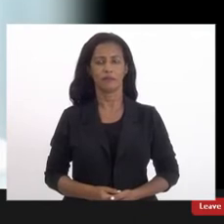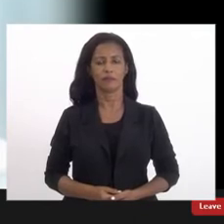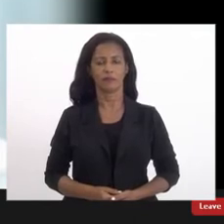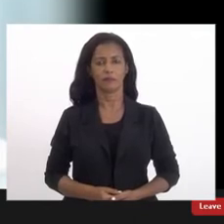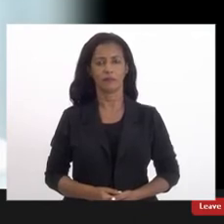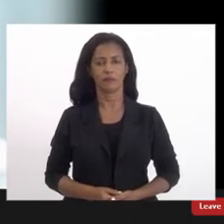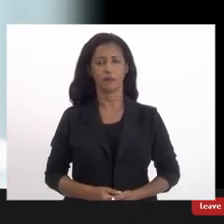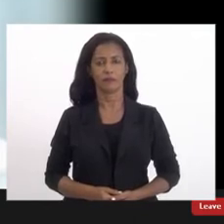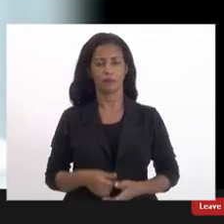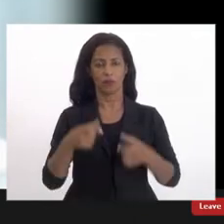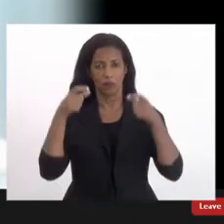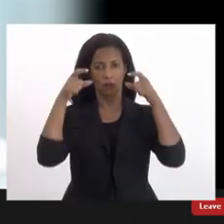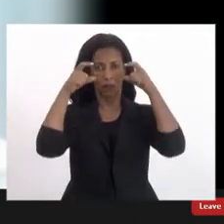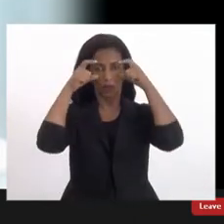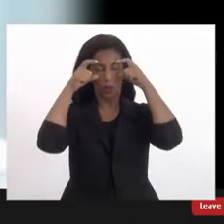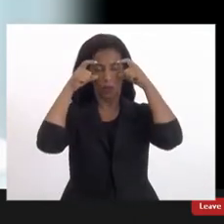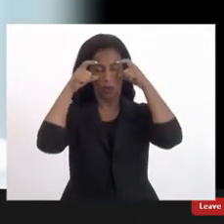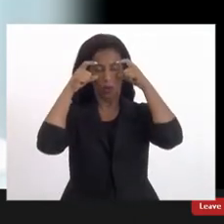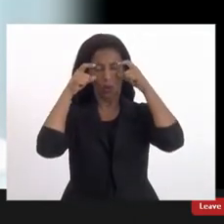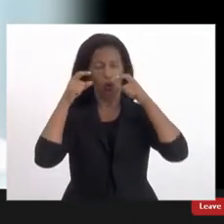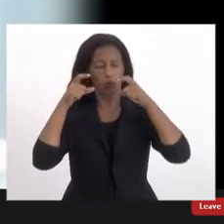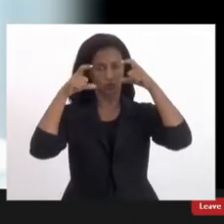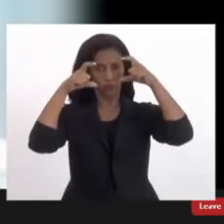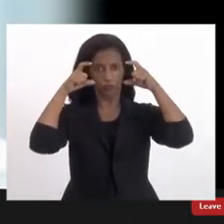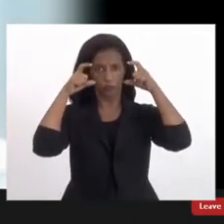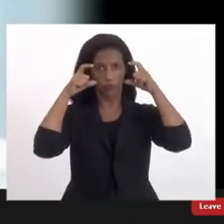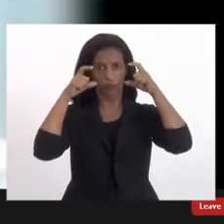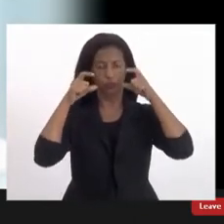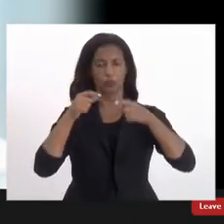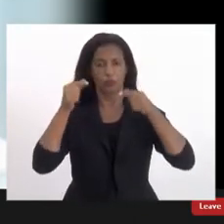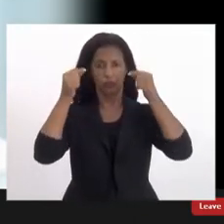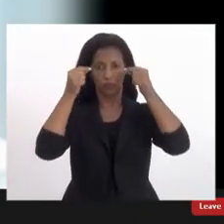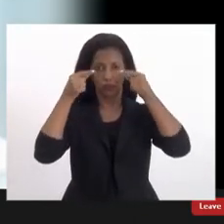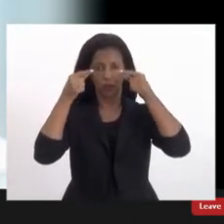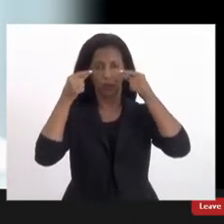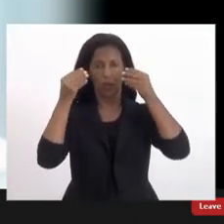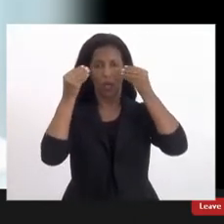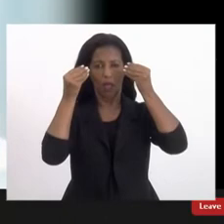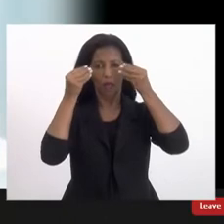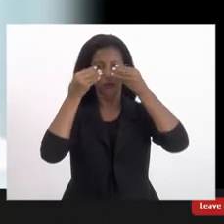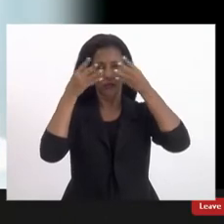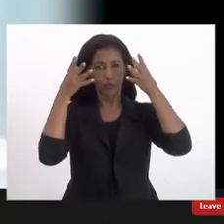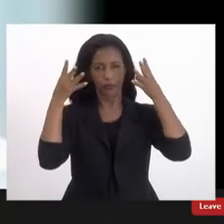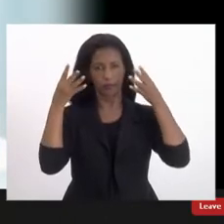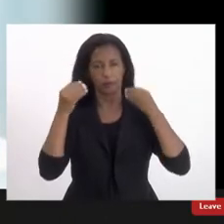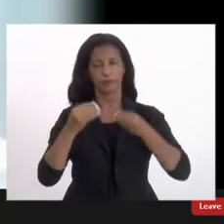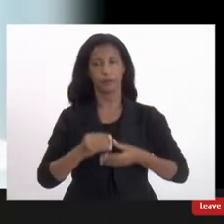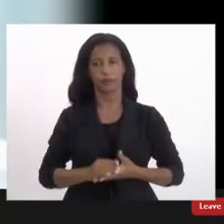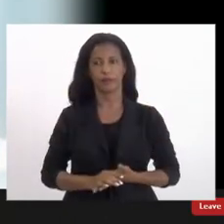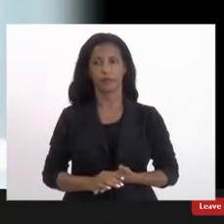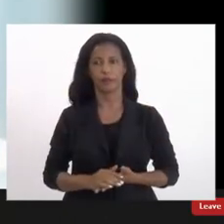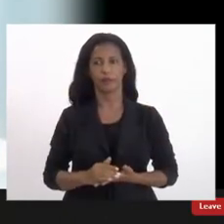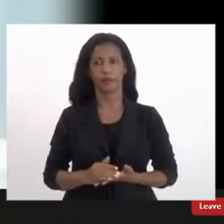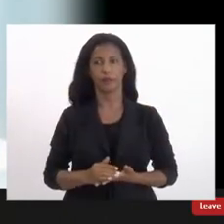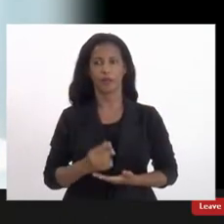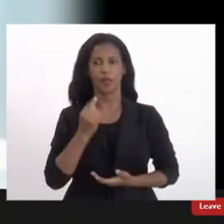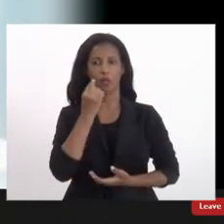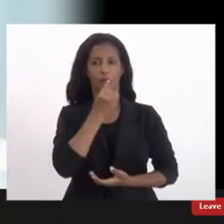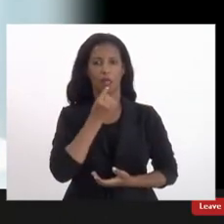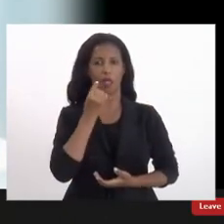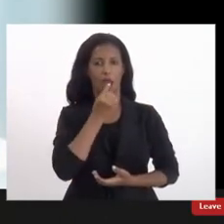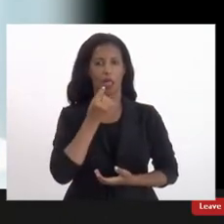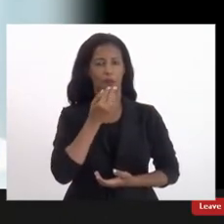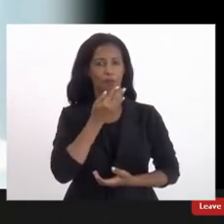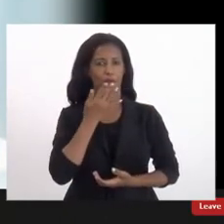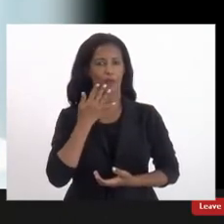uso óculos de grau grande com armação transparente tô com brilho labial